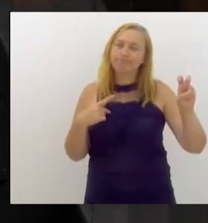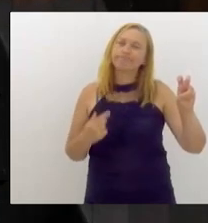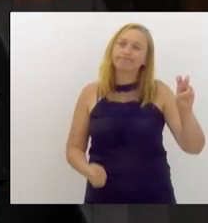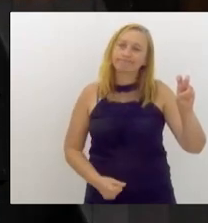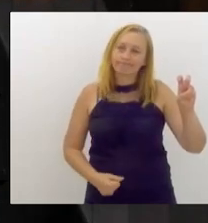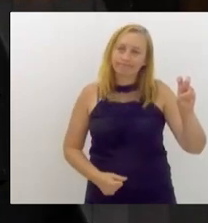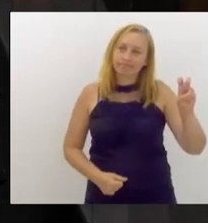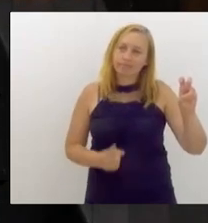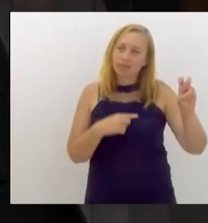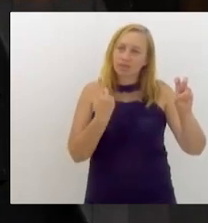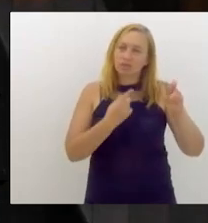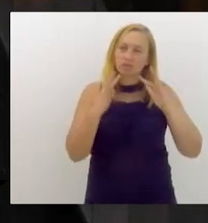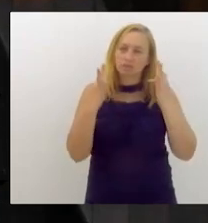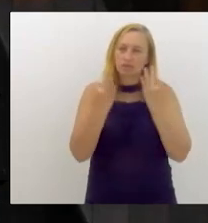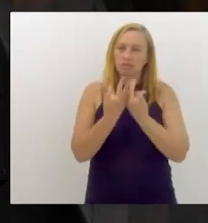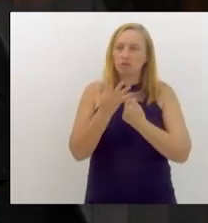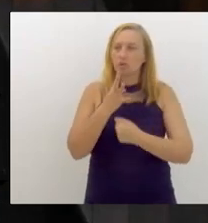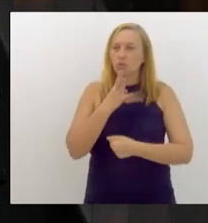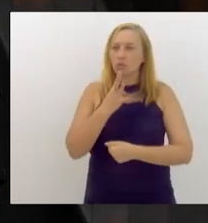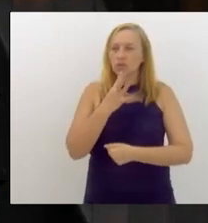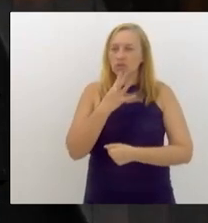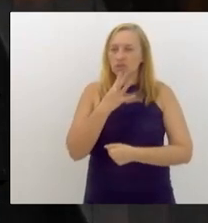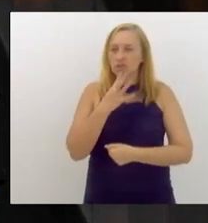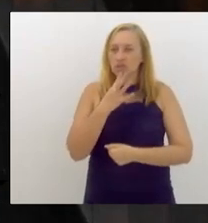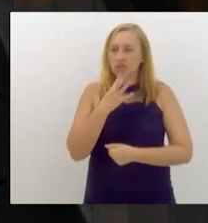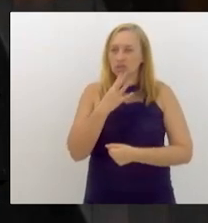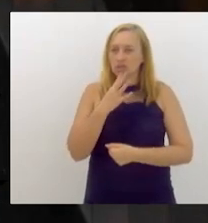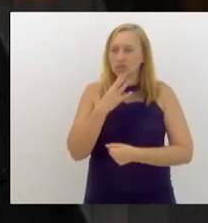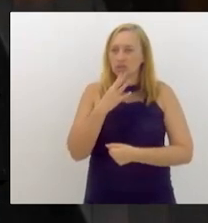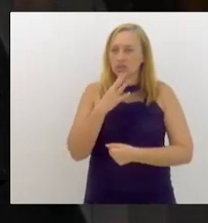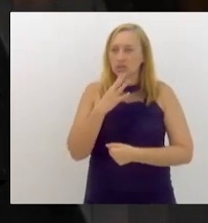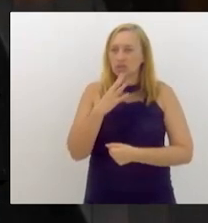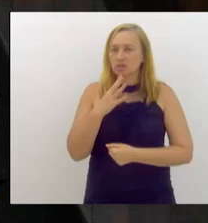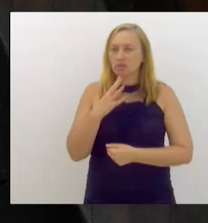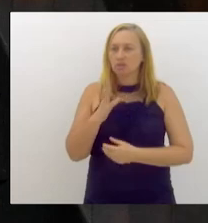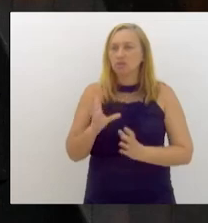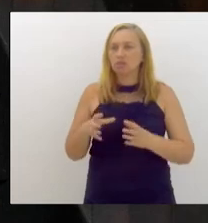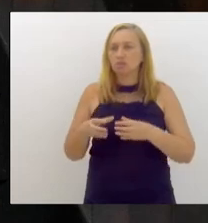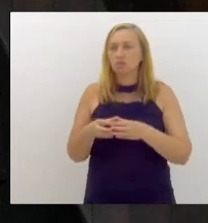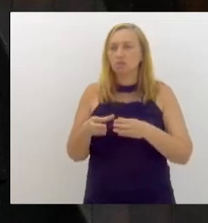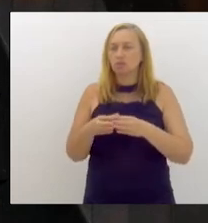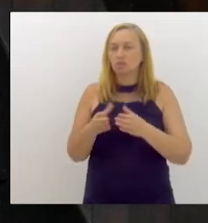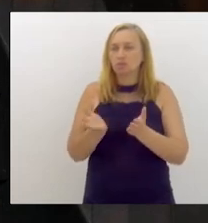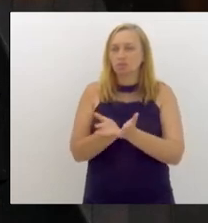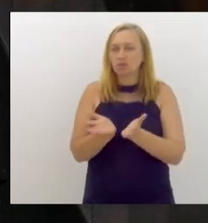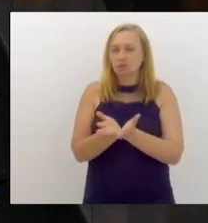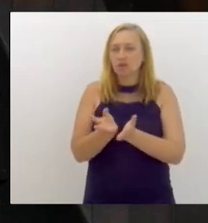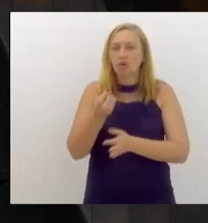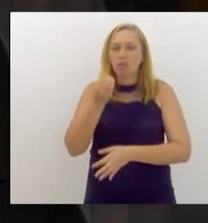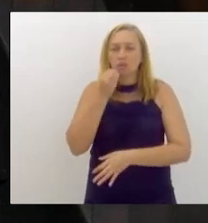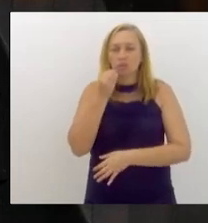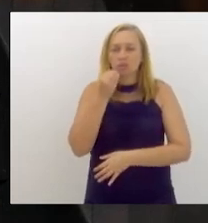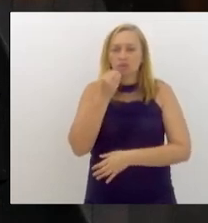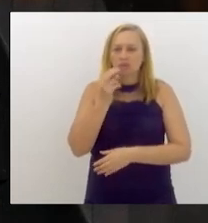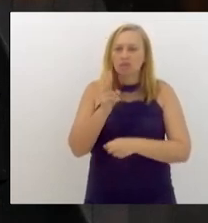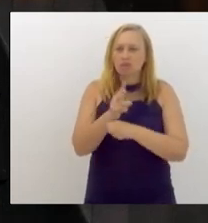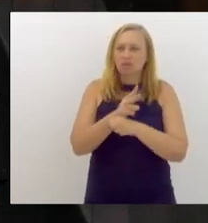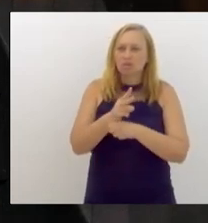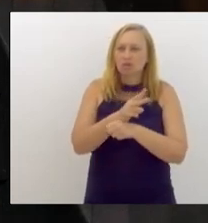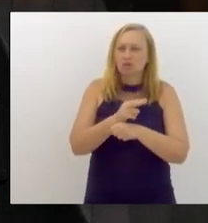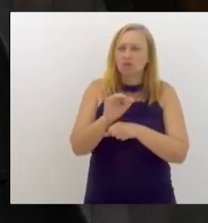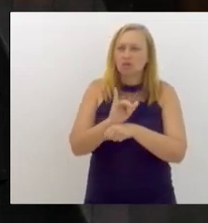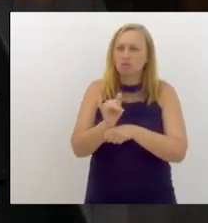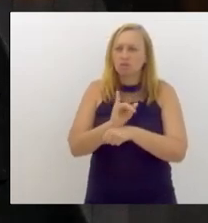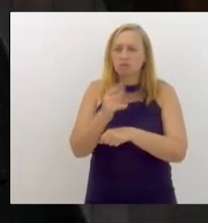Nossa família é bastante conhecida na comunidade evangélica. Quem tiver a oportunidade de procurar no YouTube vai ver